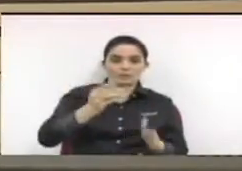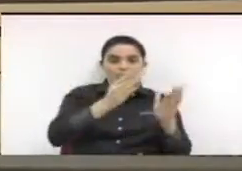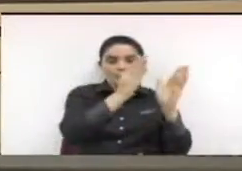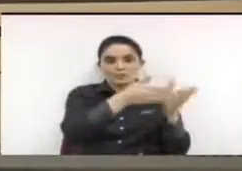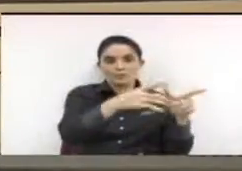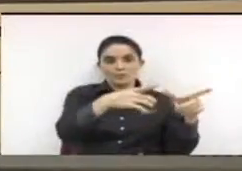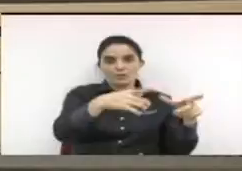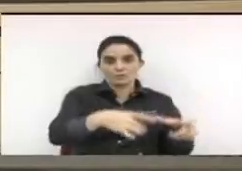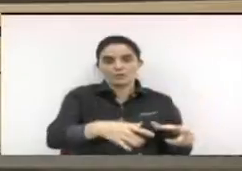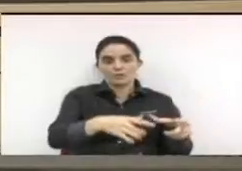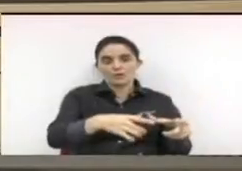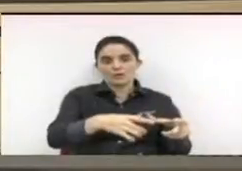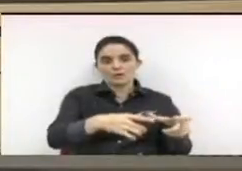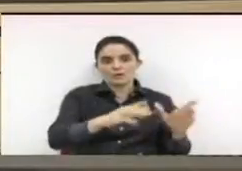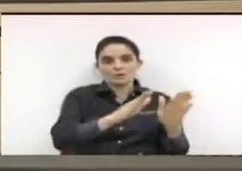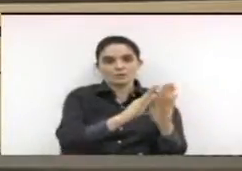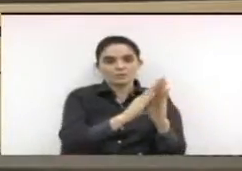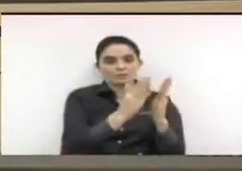disposição de todos. Muito obrigado.